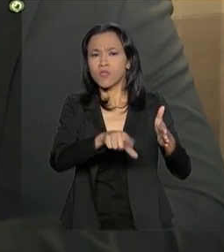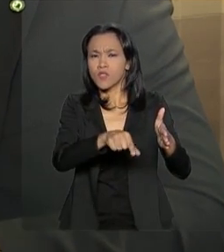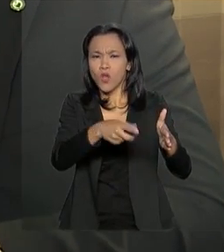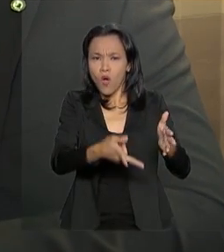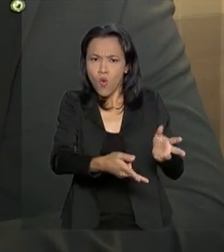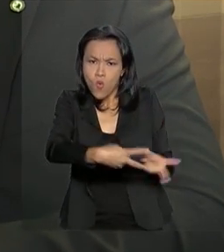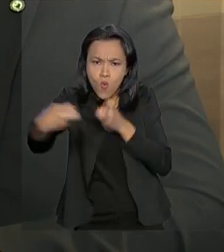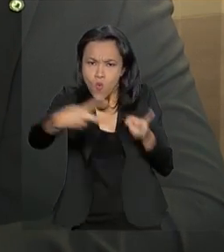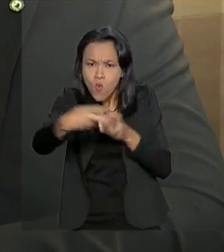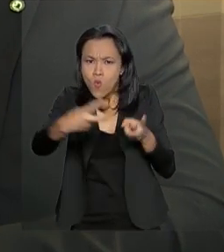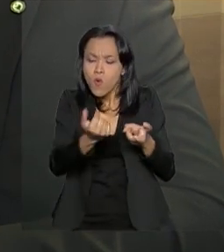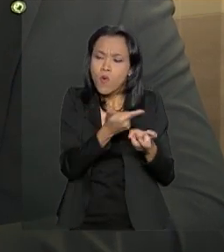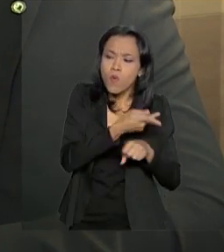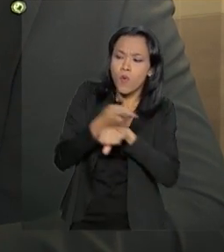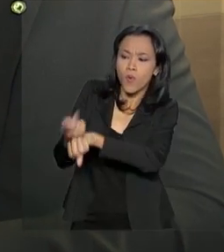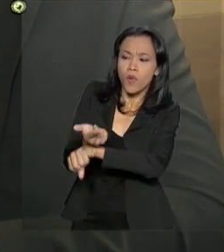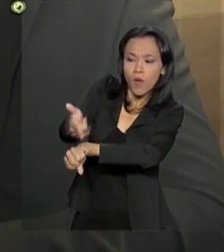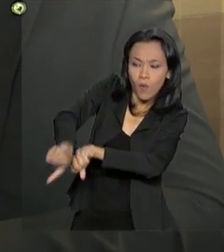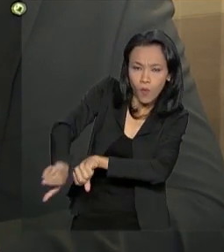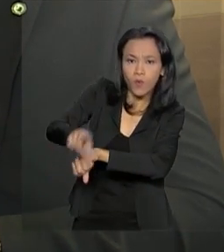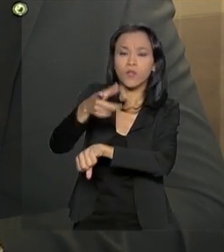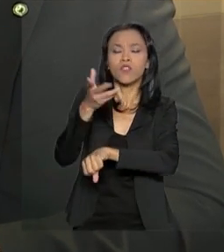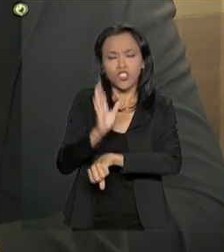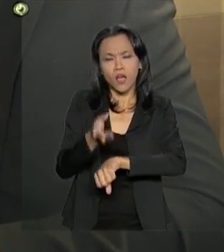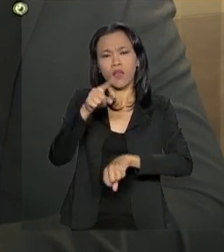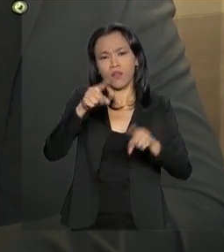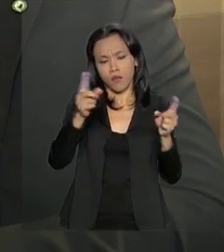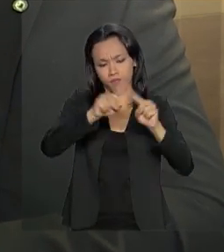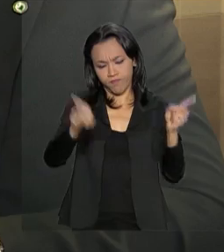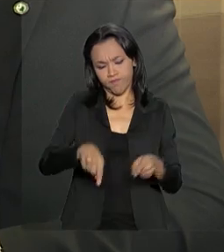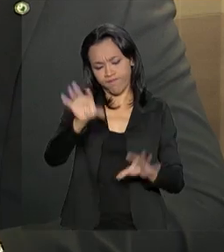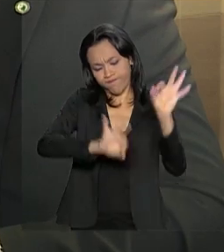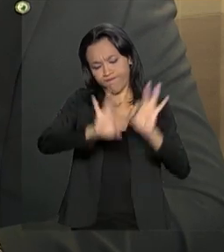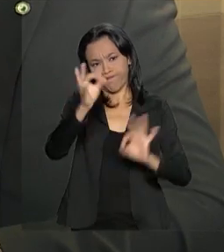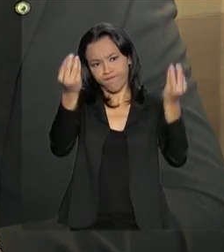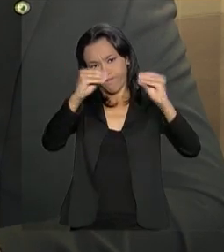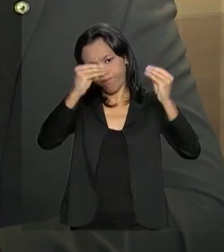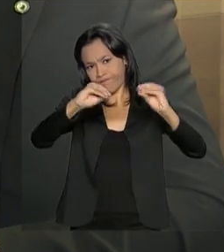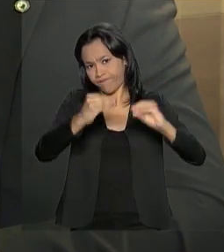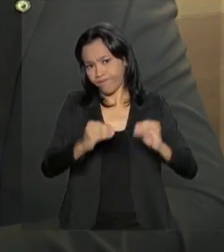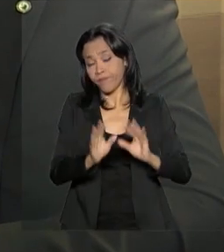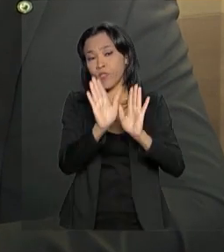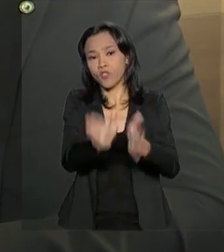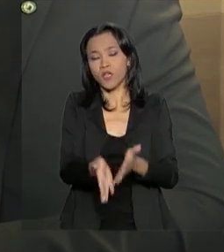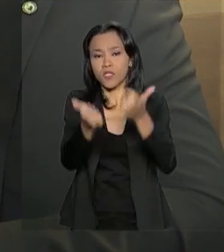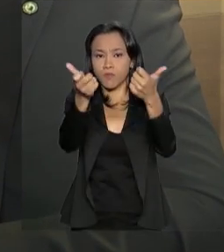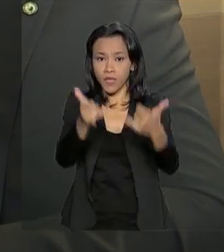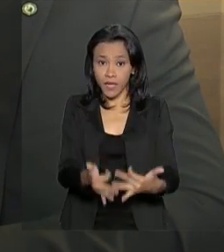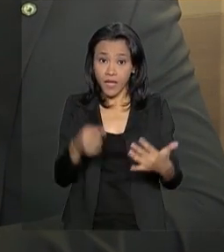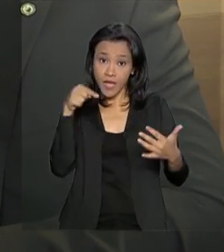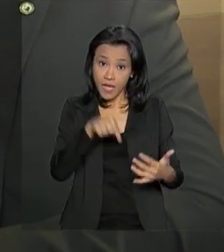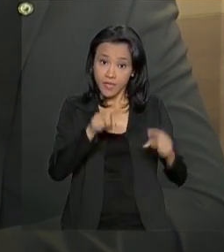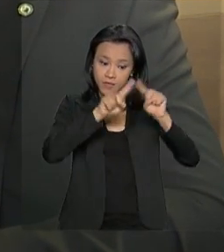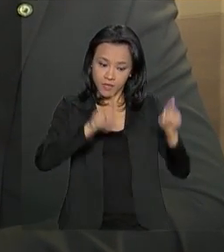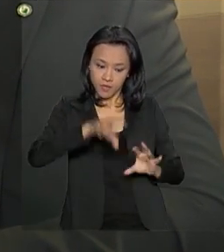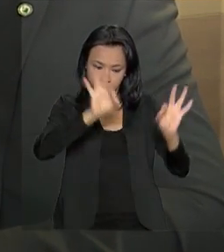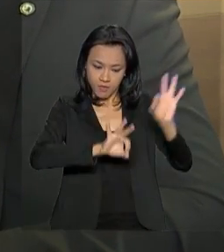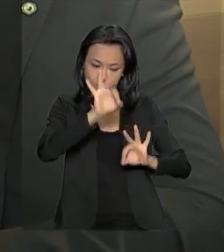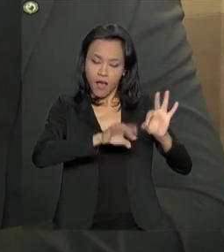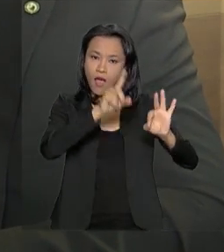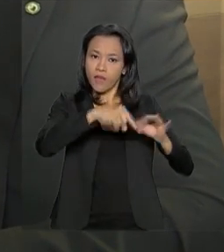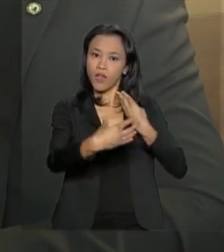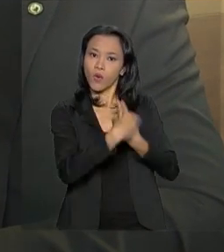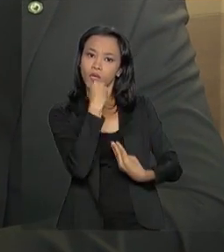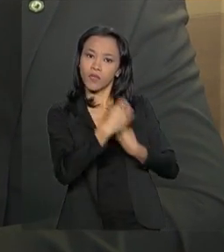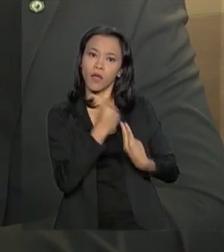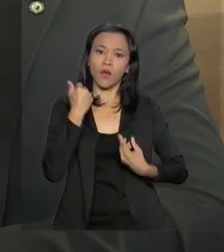estratégias e outras intervenções que estão sendo elaboradas no plano. Como eu disse inicialmente, este plano é o nosso norte, a nossa trilha. É